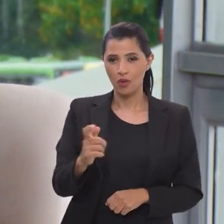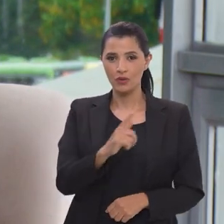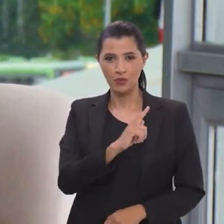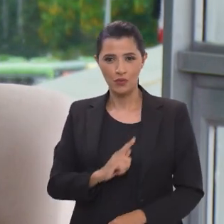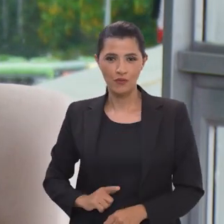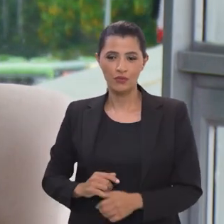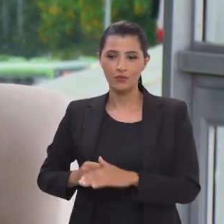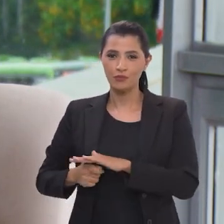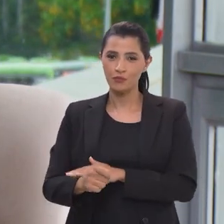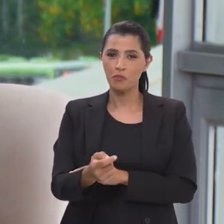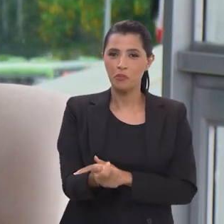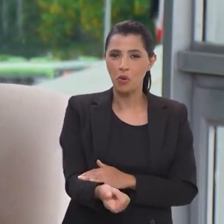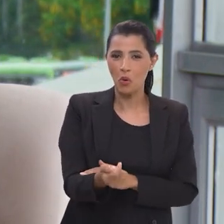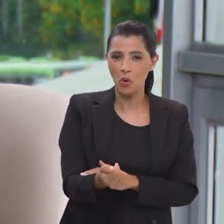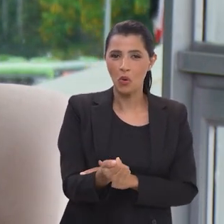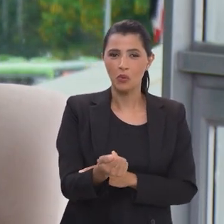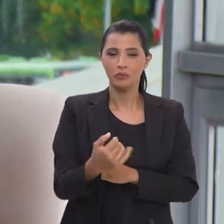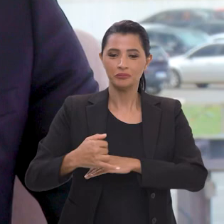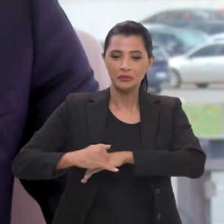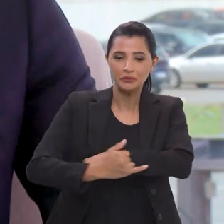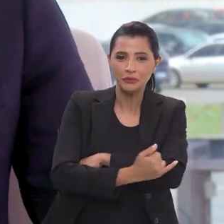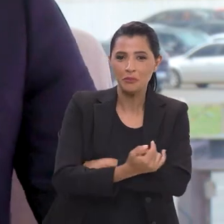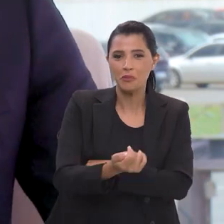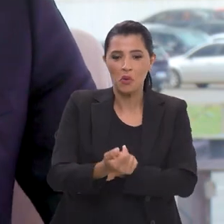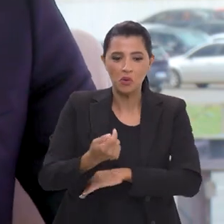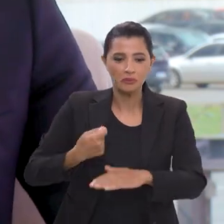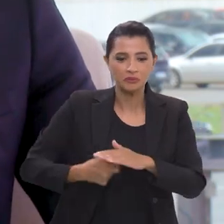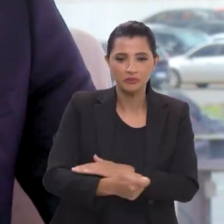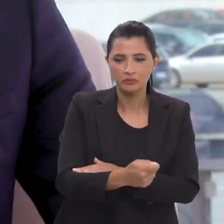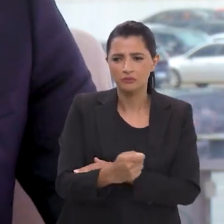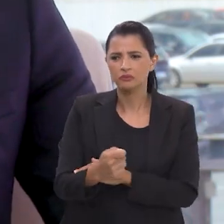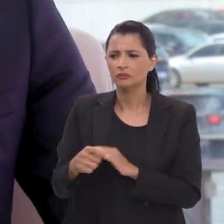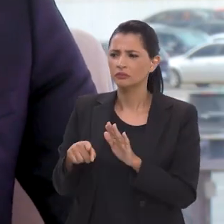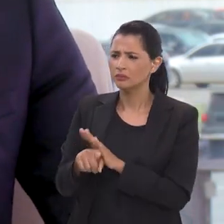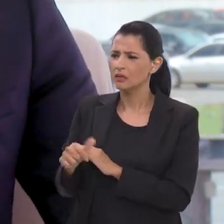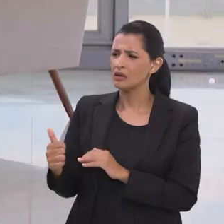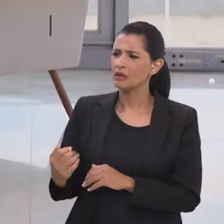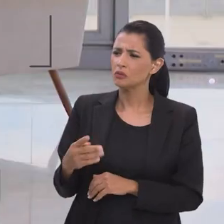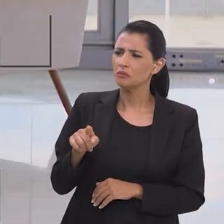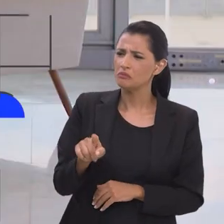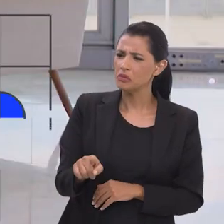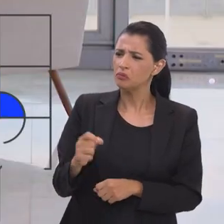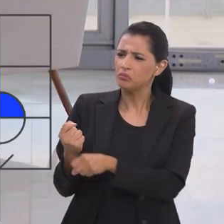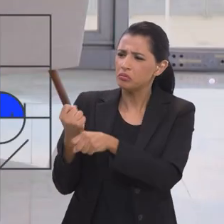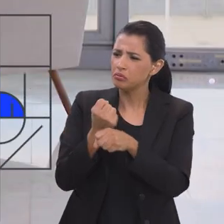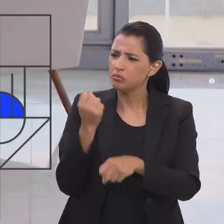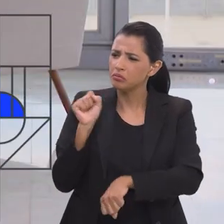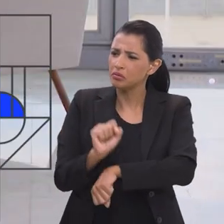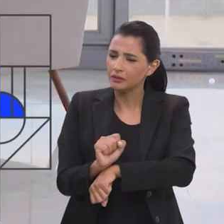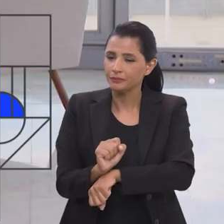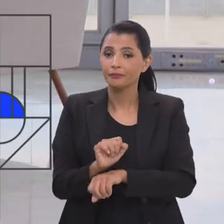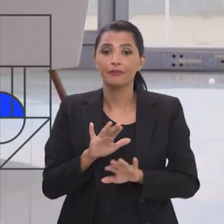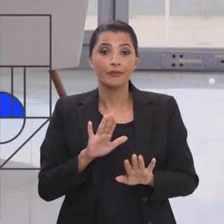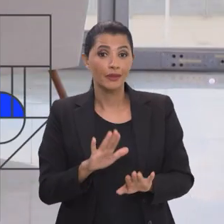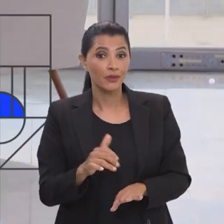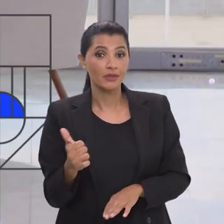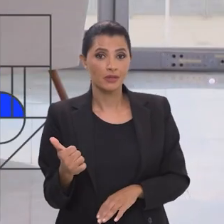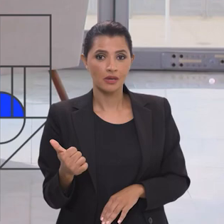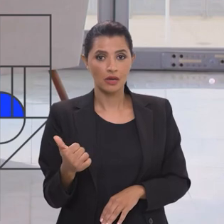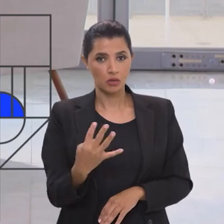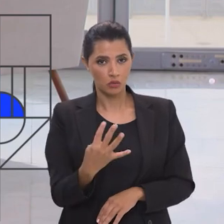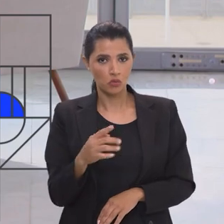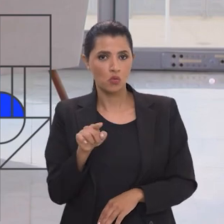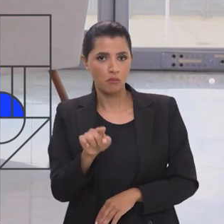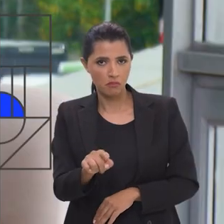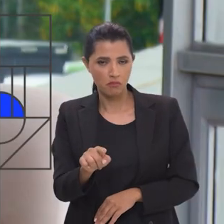investiu muito pouco em infraestrutura. 4 mil obras paradas no país. Essas obras, Paulo, as 14 mil obras, elas